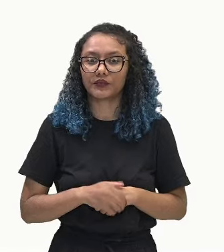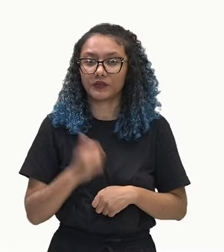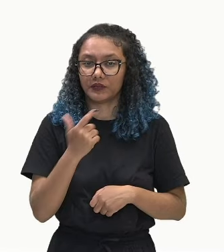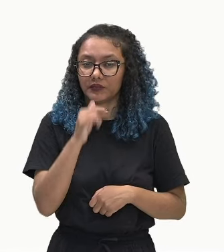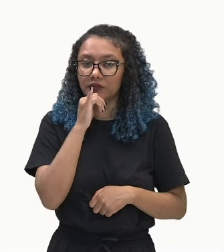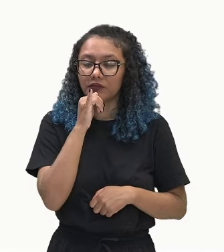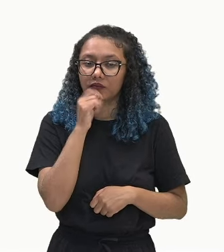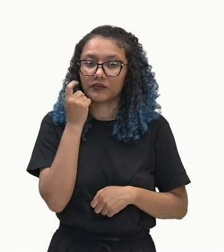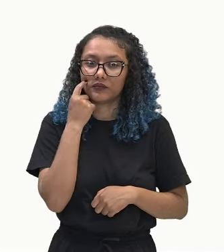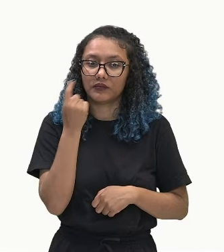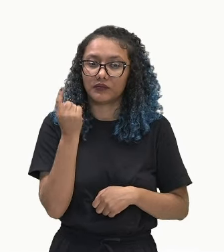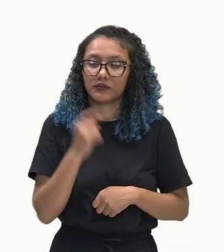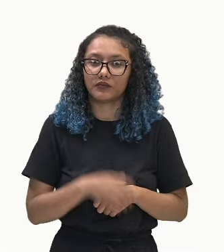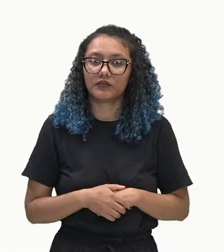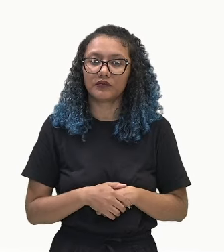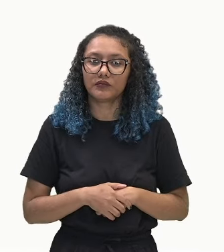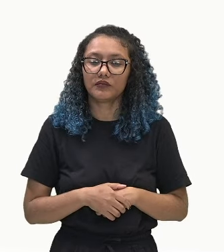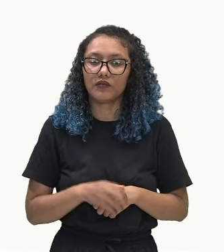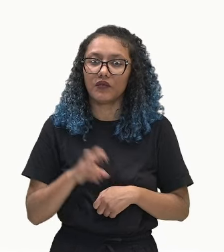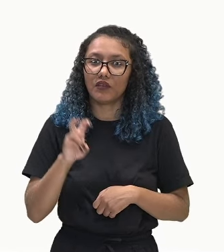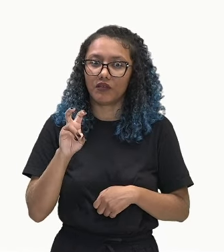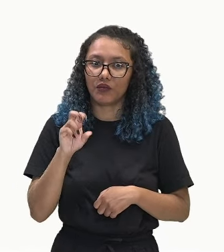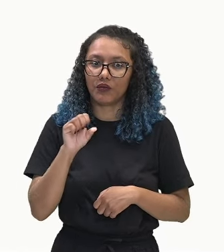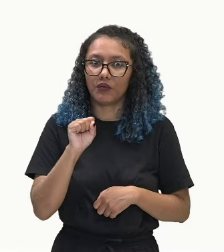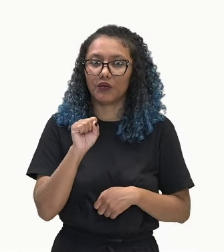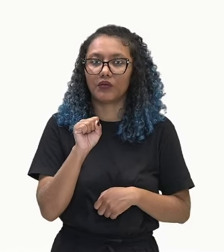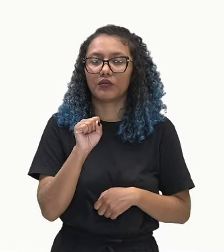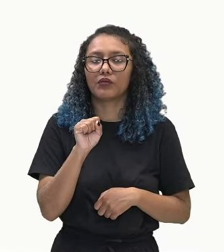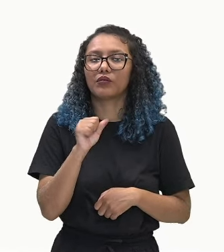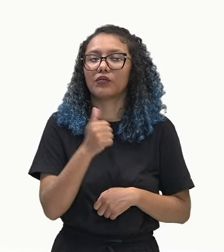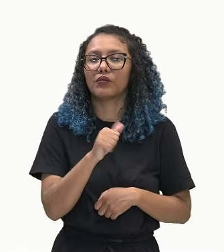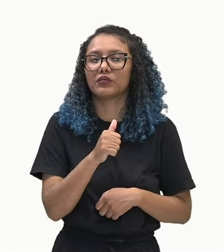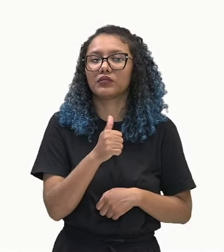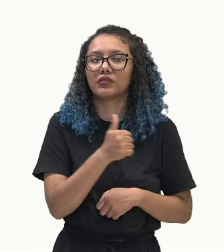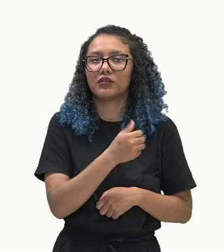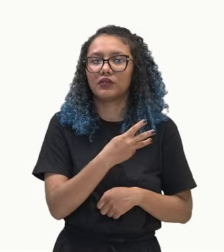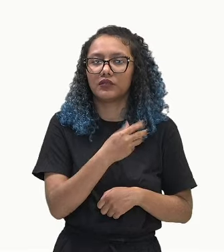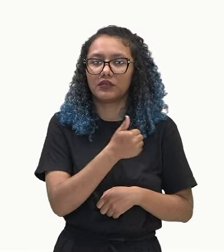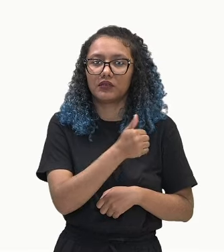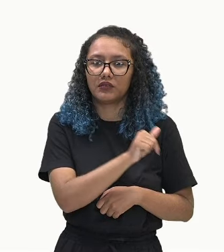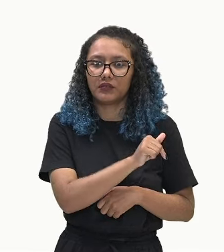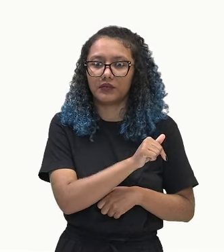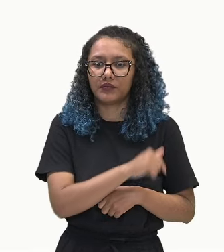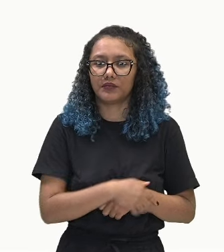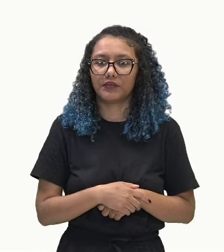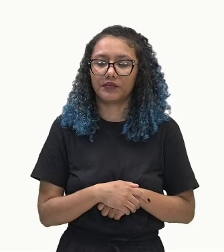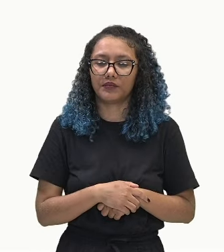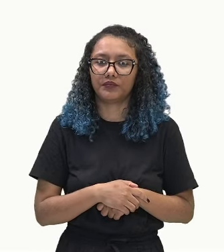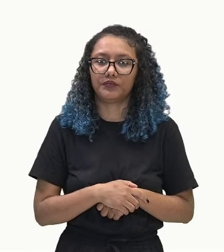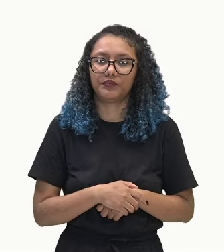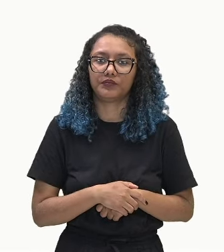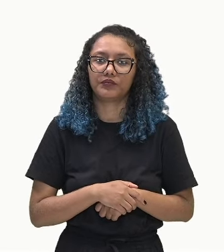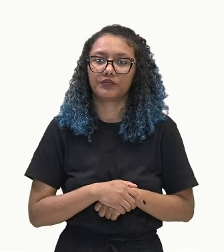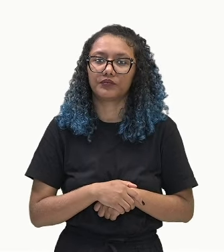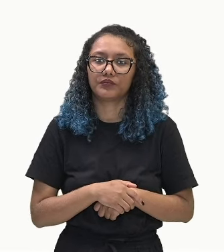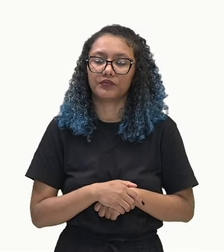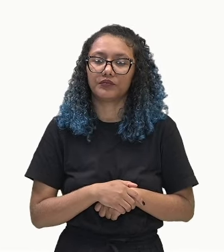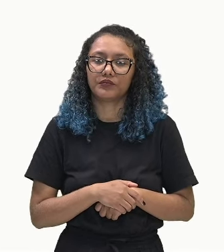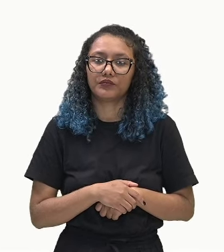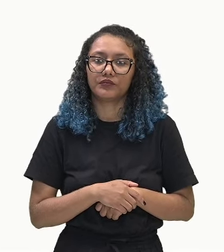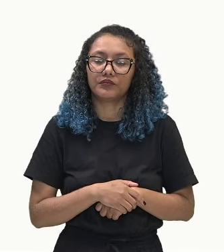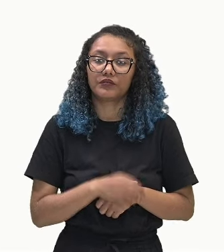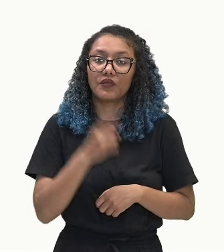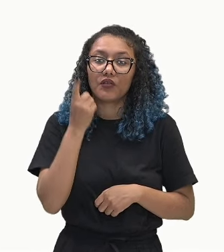aqui. Nós temos 5, 8, 11, 14 e 17. Vamos